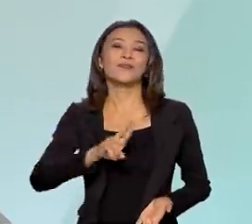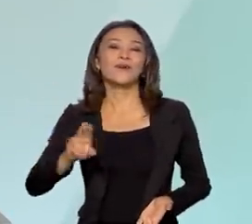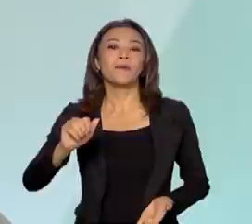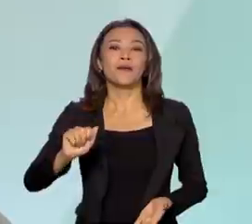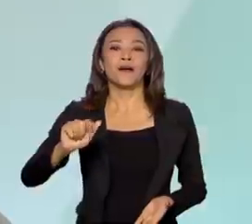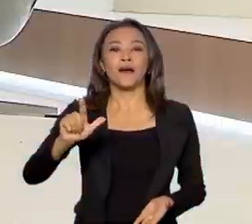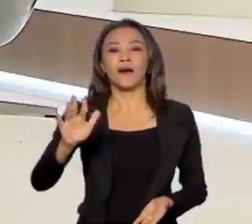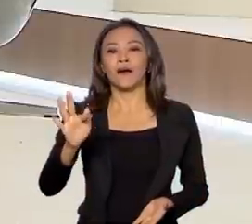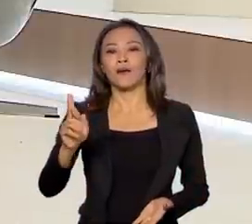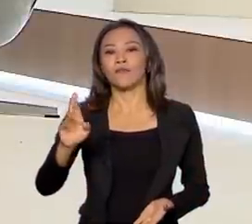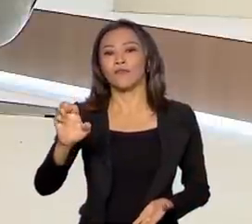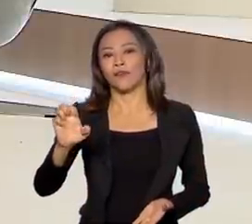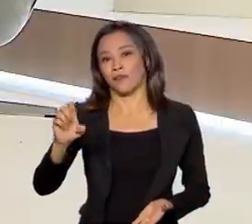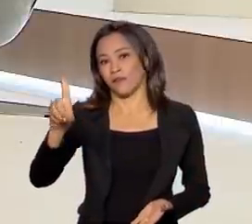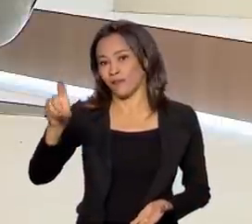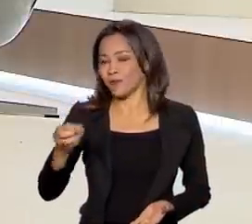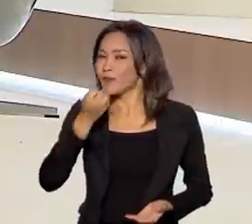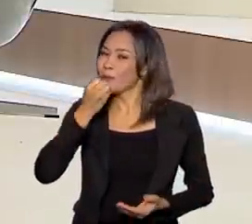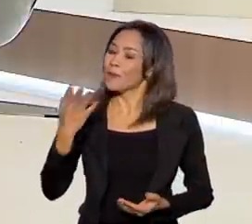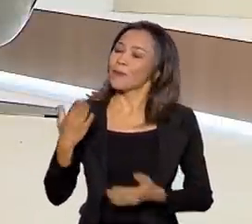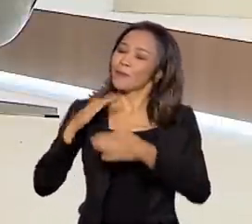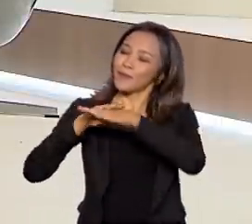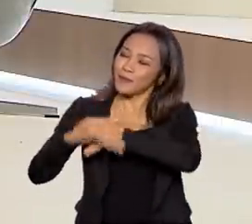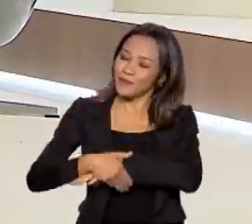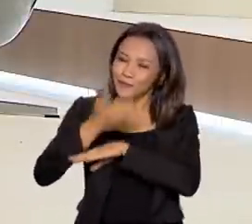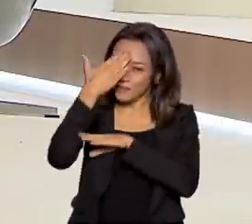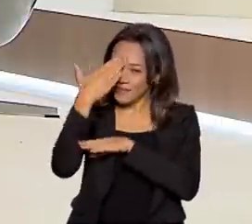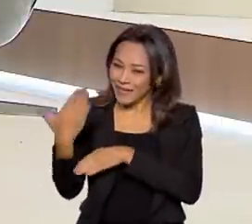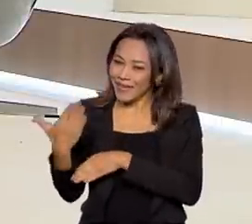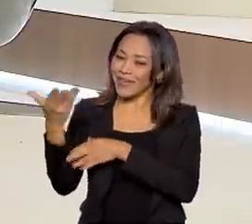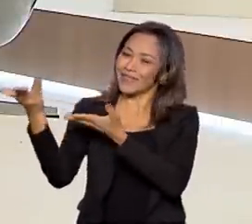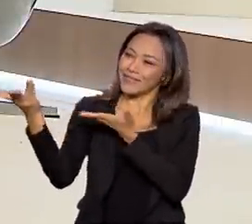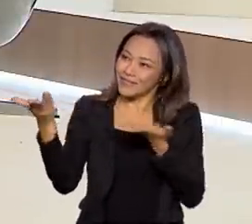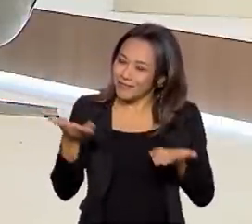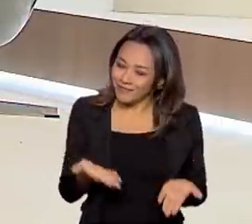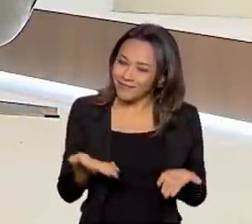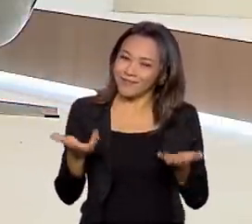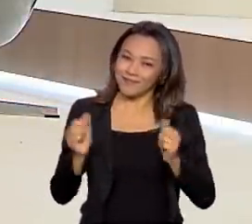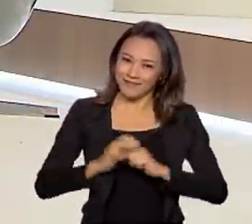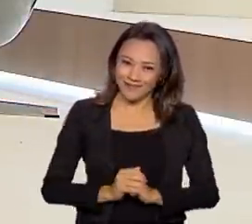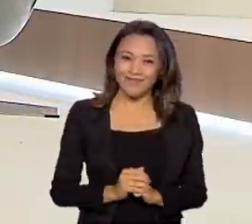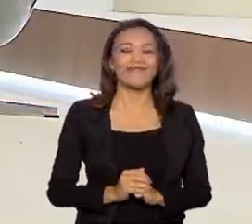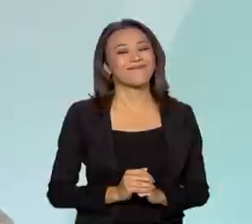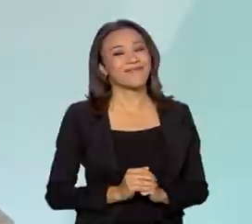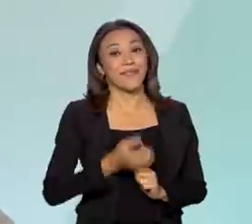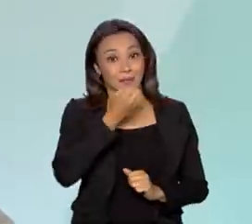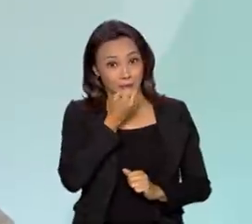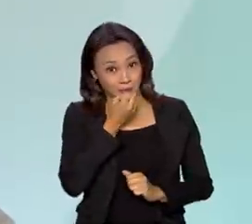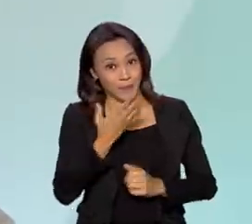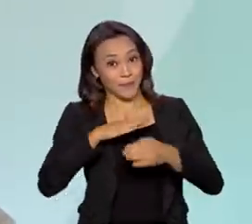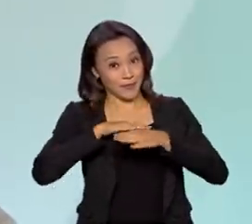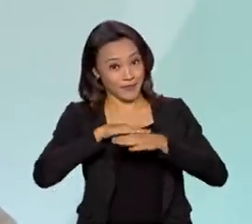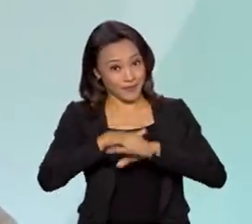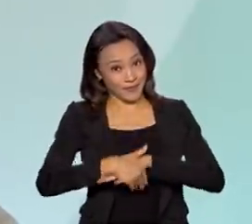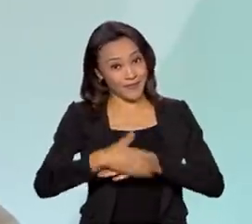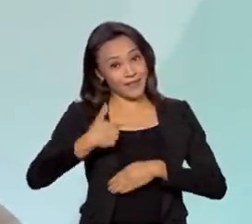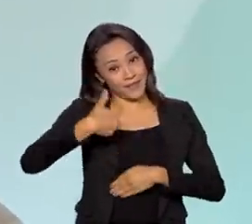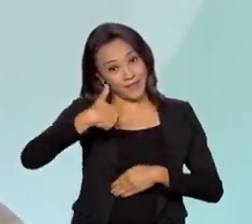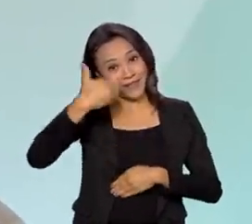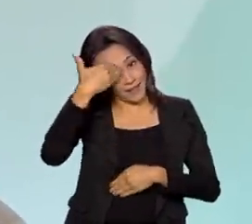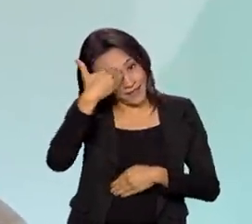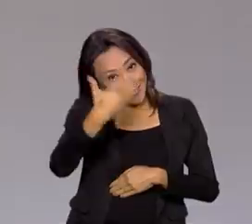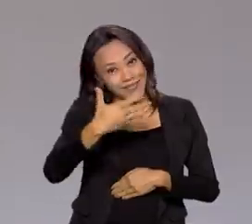Eduardo dos Santos. Boa noite, secretário. Muito obrigado pela presença aqui no Brasil em Pauta. Boa noite. Eu que agradeço a